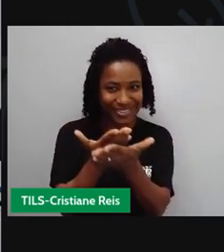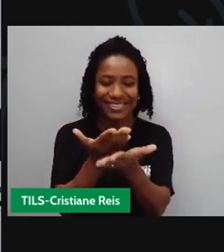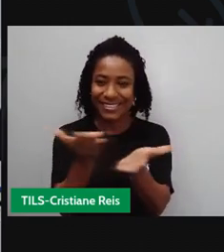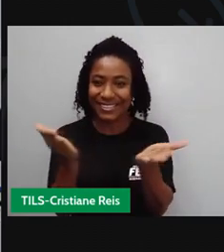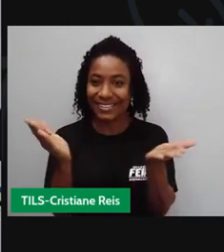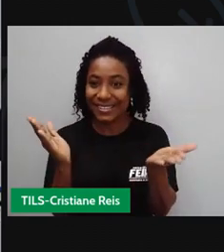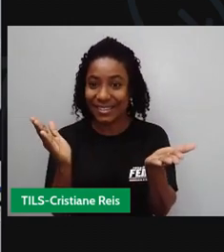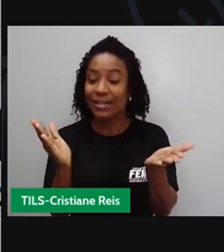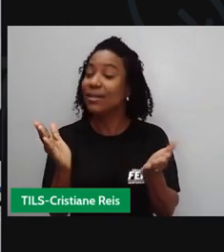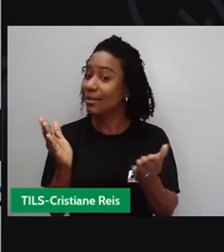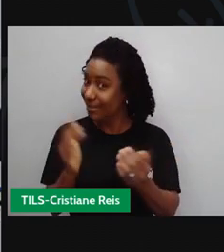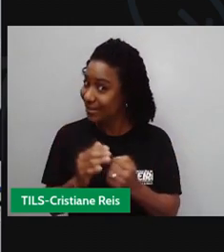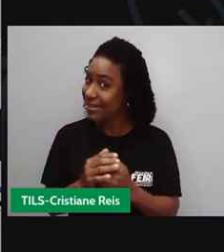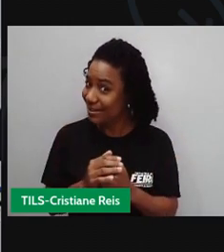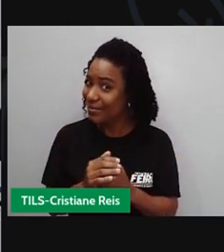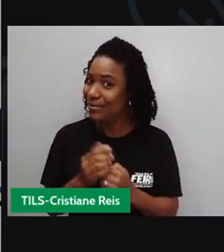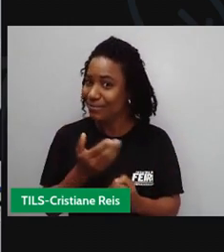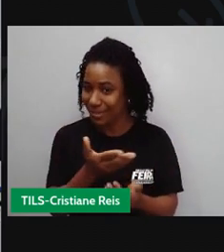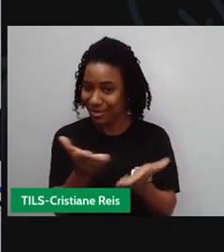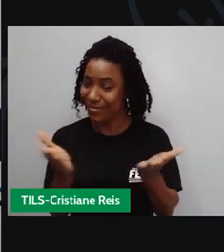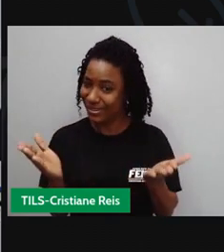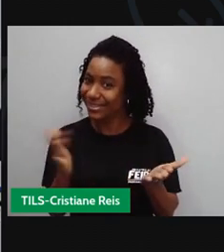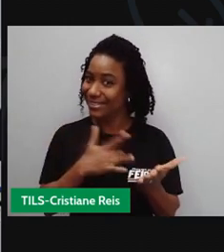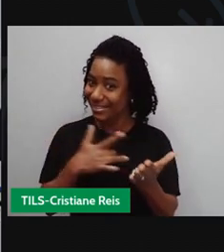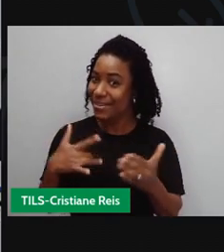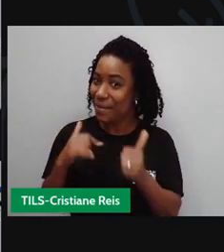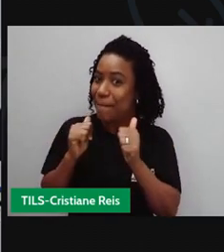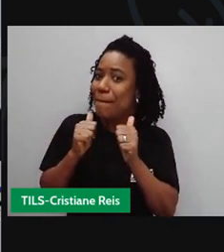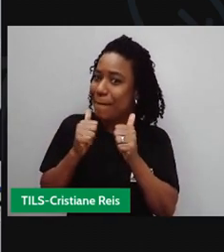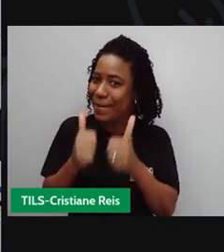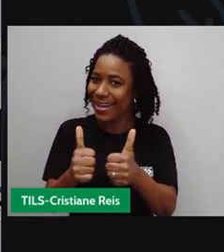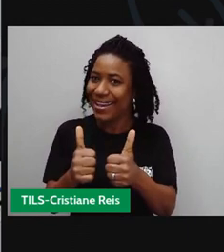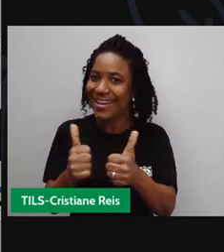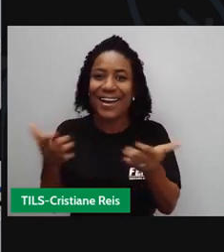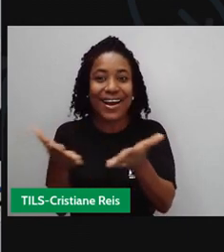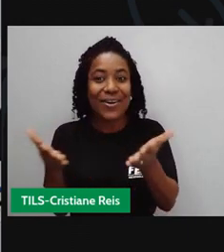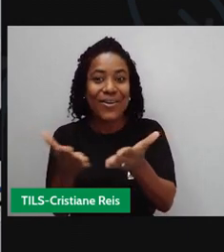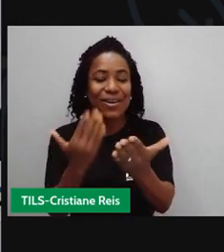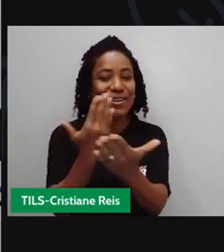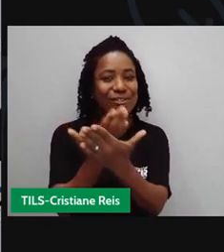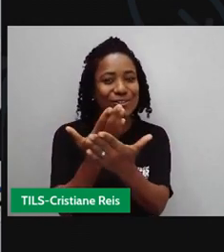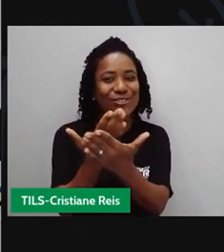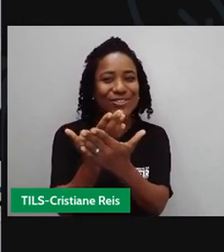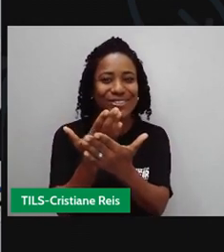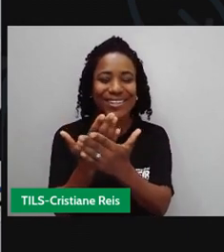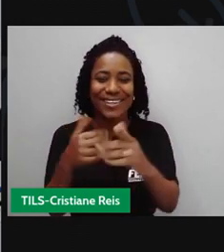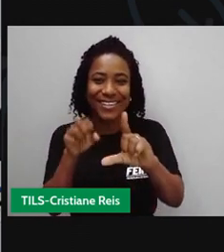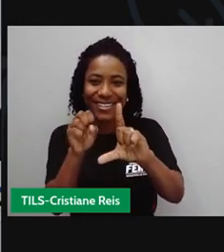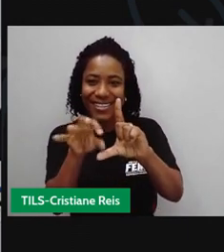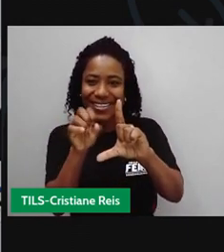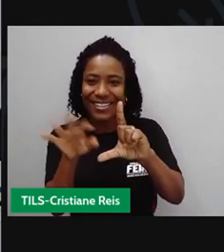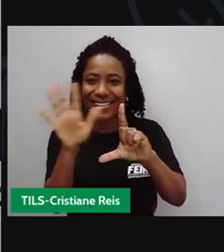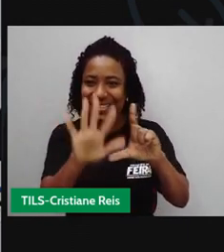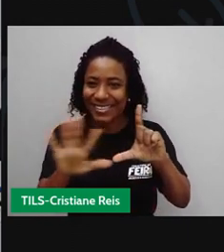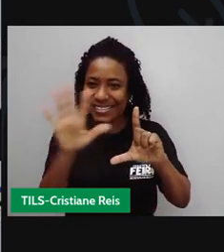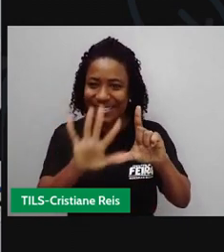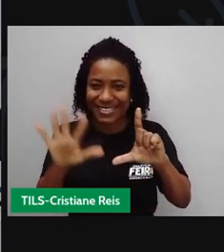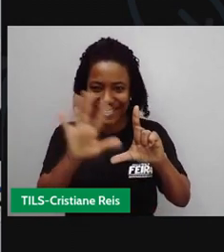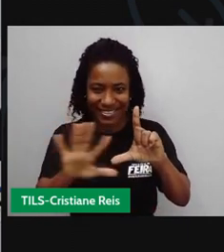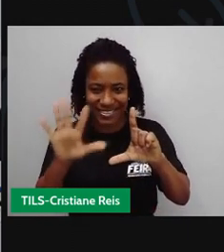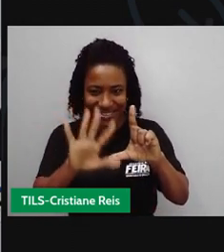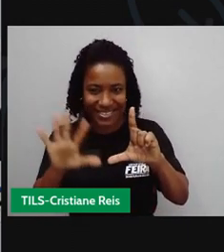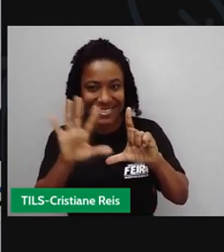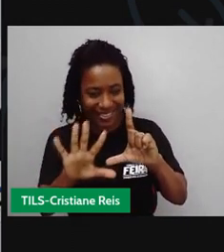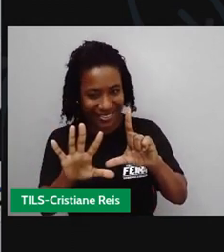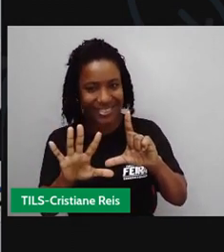preparados para mais uma videoaula, né? Para mais uma vez ouvir aí atentos às explicações, às